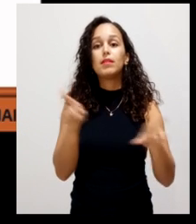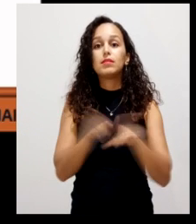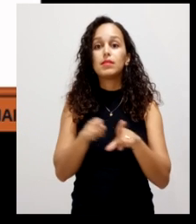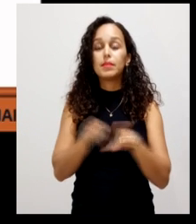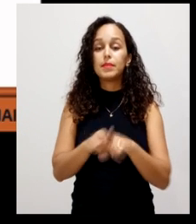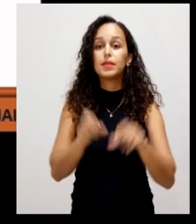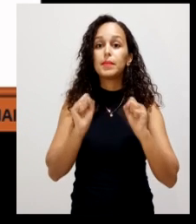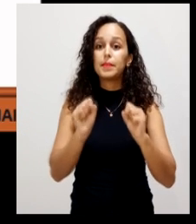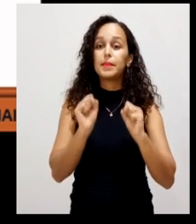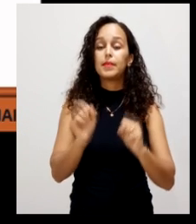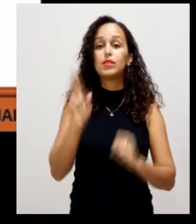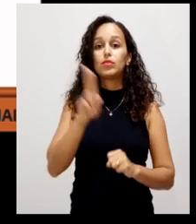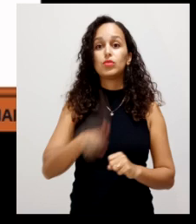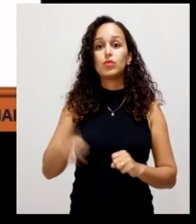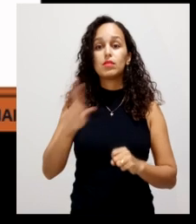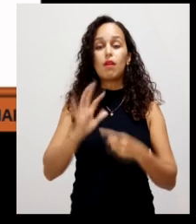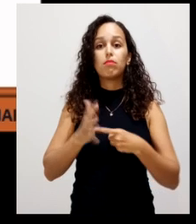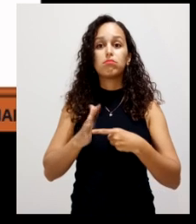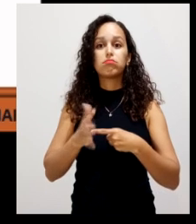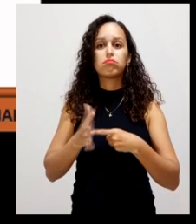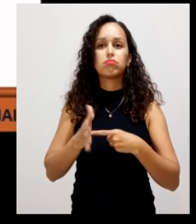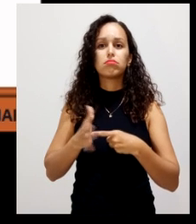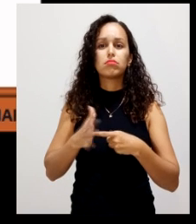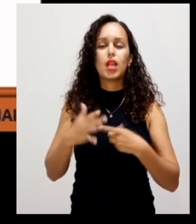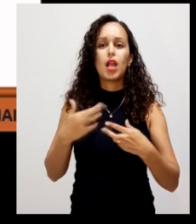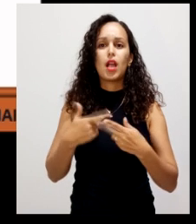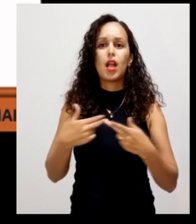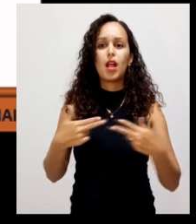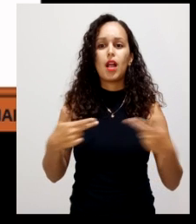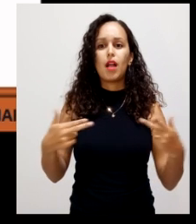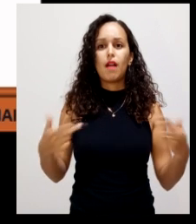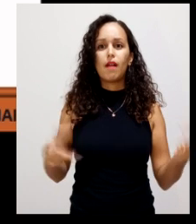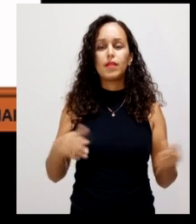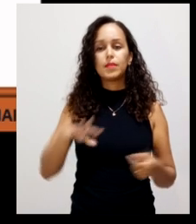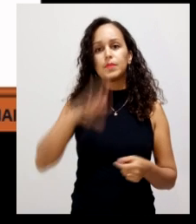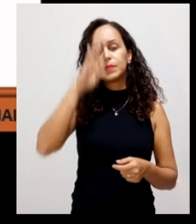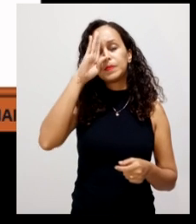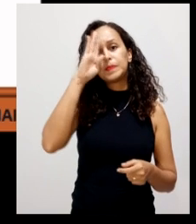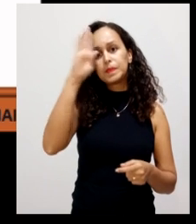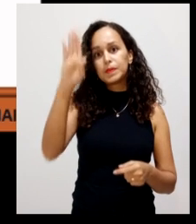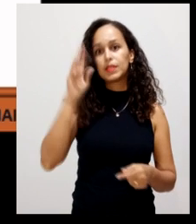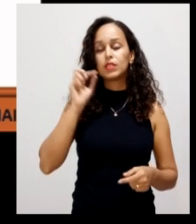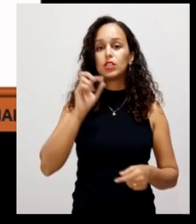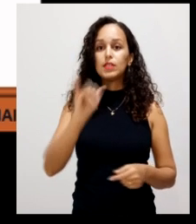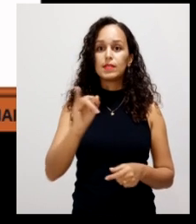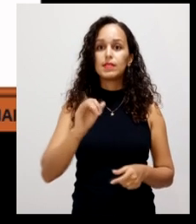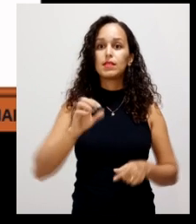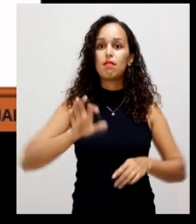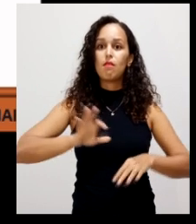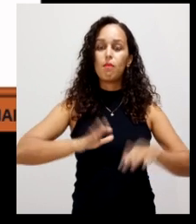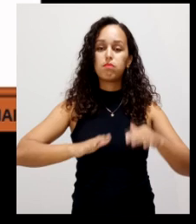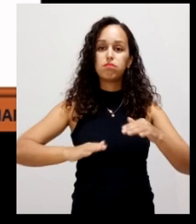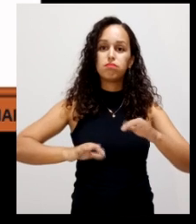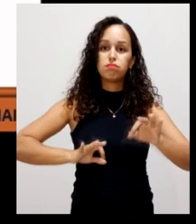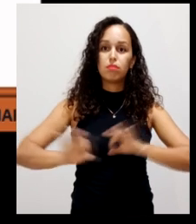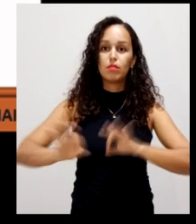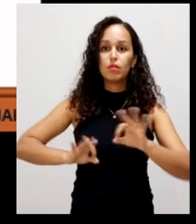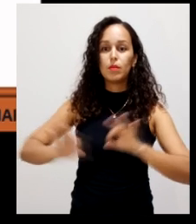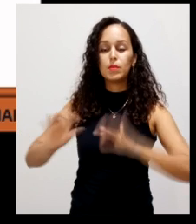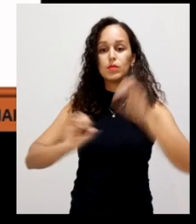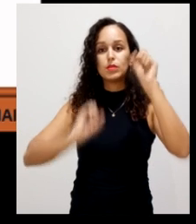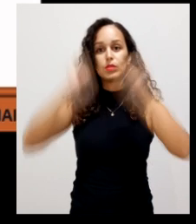também por base de máquinas principalmente quando a gente está fazendo um processo industrial. e aí a gente tem esse